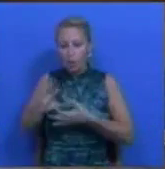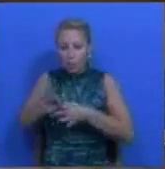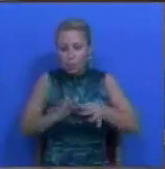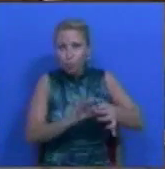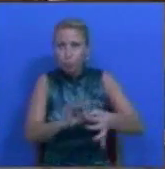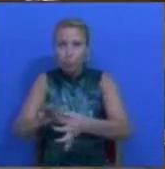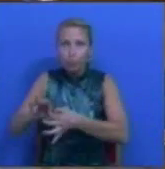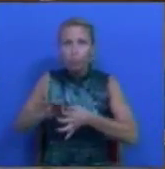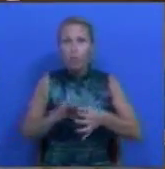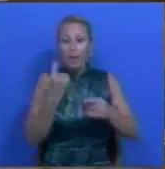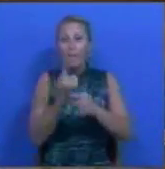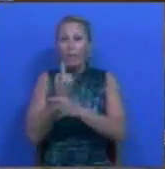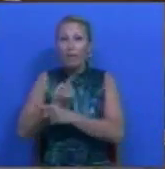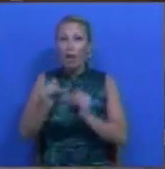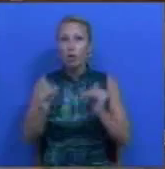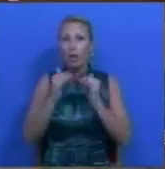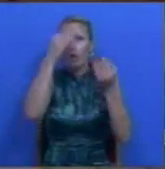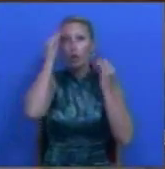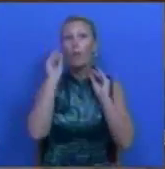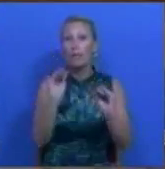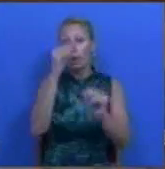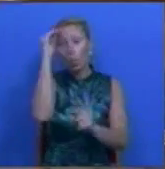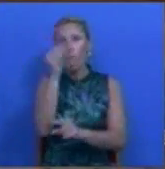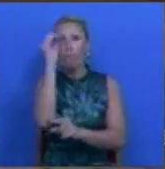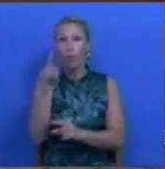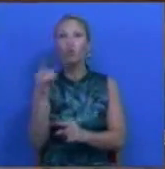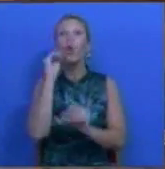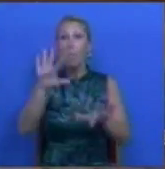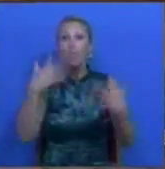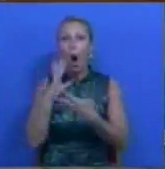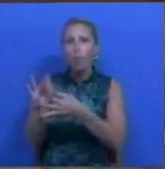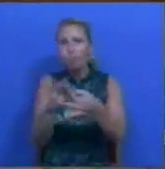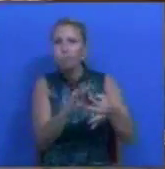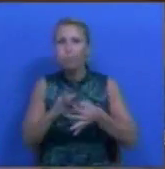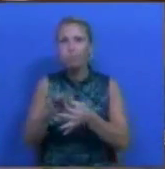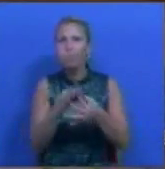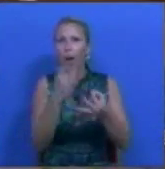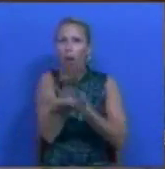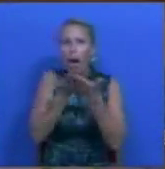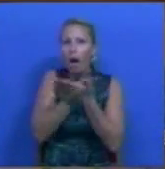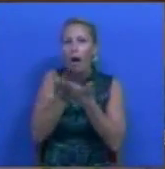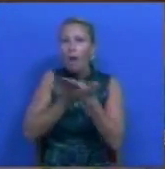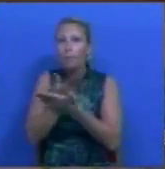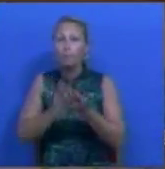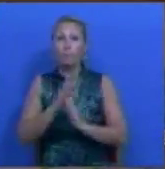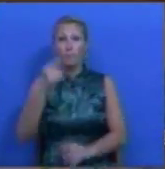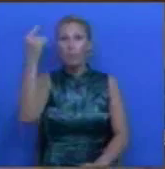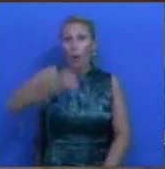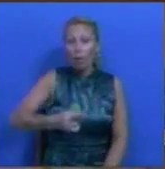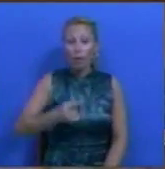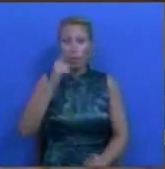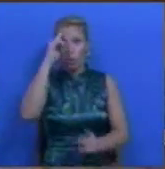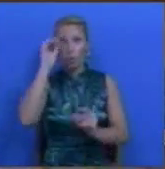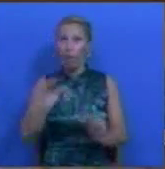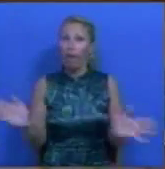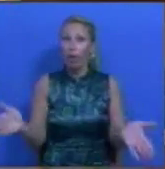e que os professores desses ciclos de ensino possam articular entre si. As obrigações dos educadores de infância hoje nos agrupamentos é